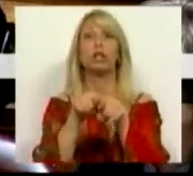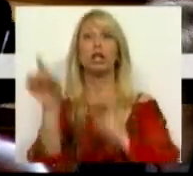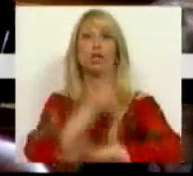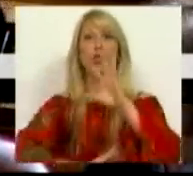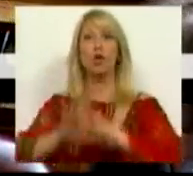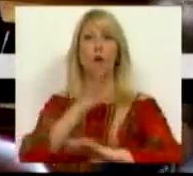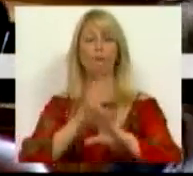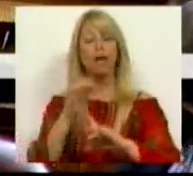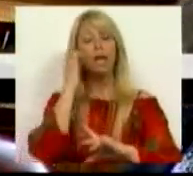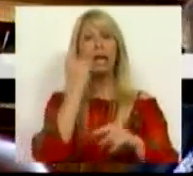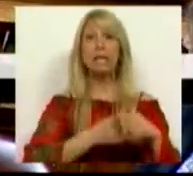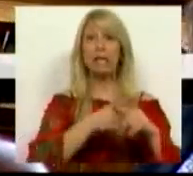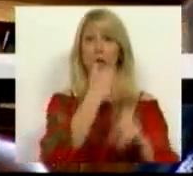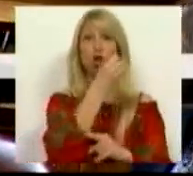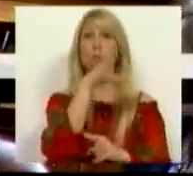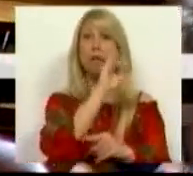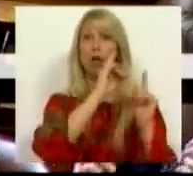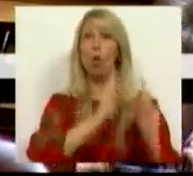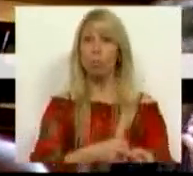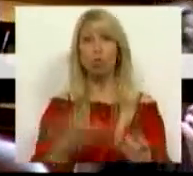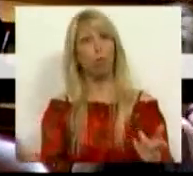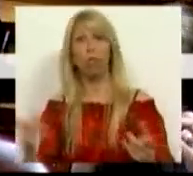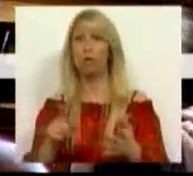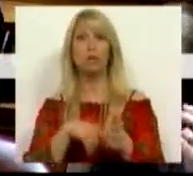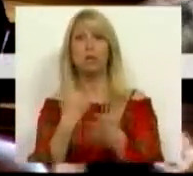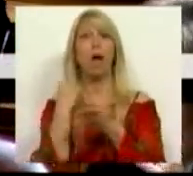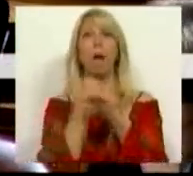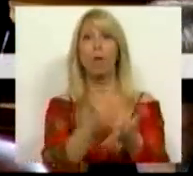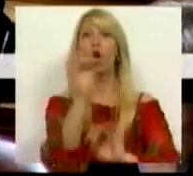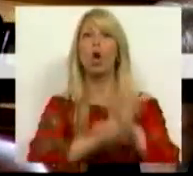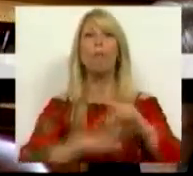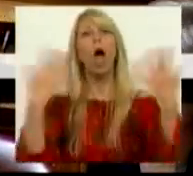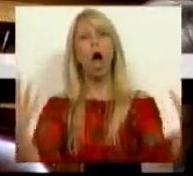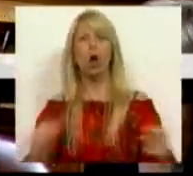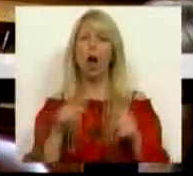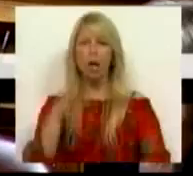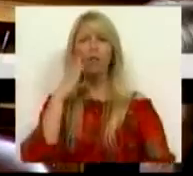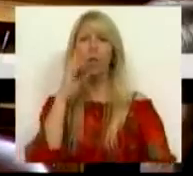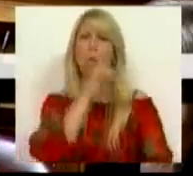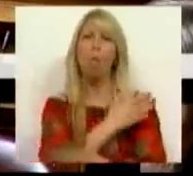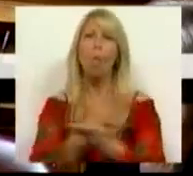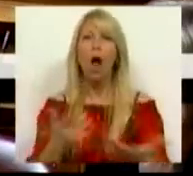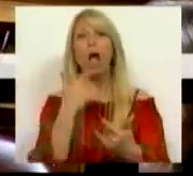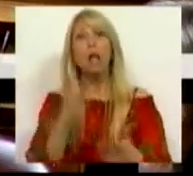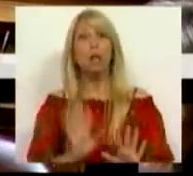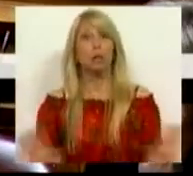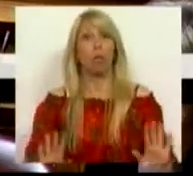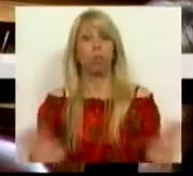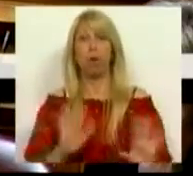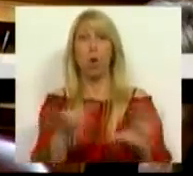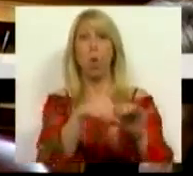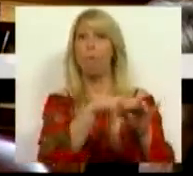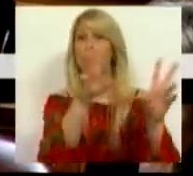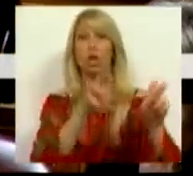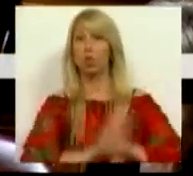2010 e que o PP sempre apoiou na Europa, vir aqui agora hipocritamente fingir que não tem nada a ver com o assunto. Portanto,